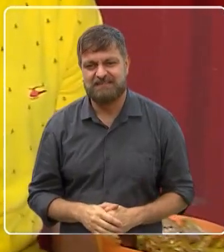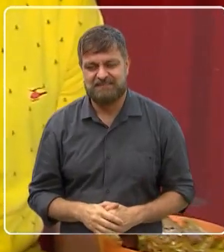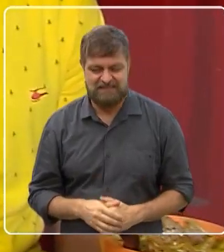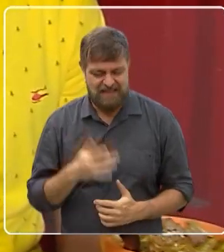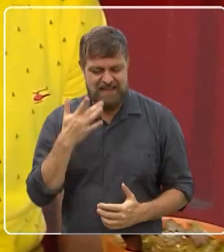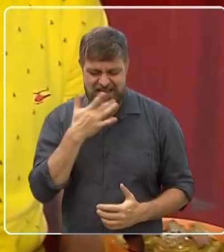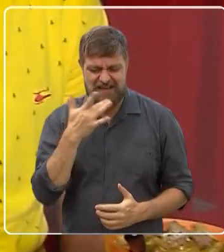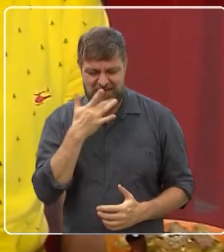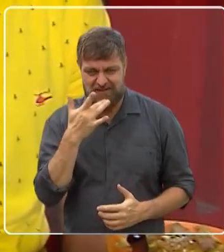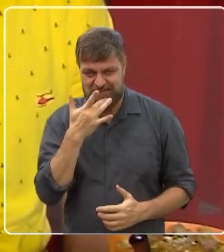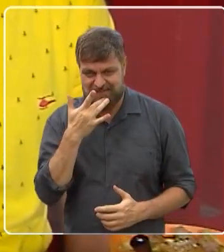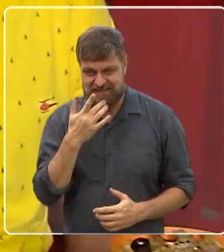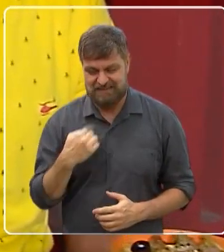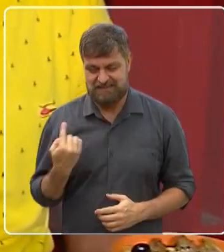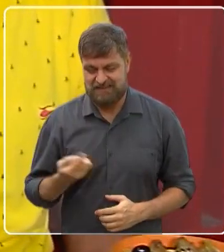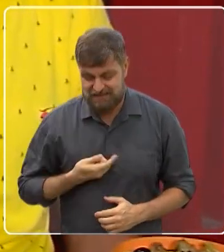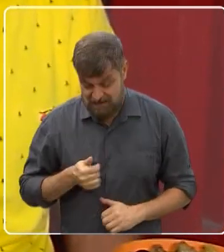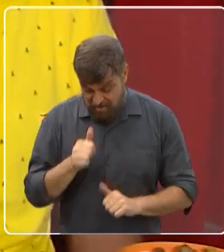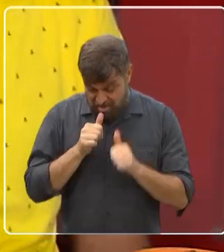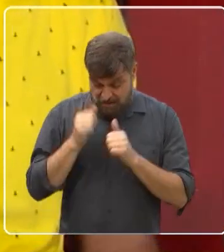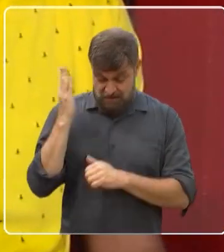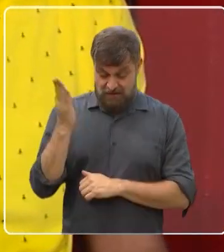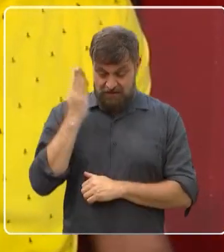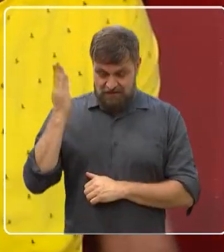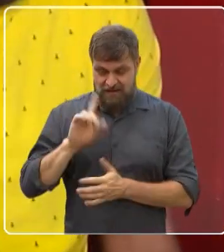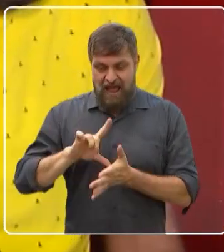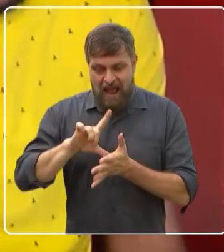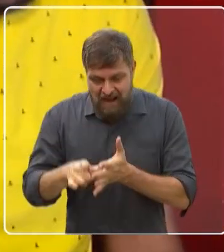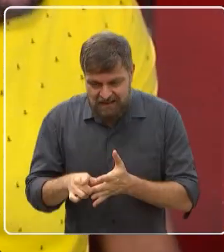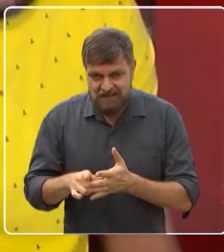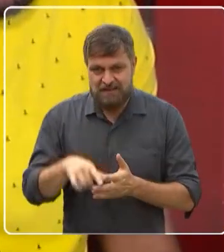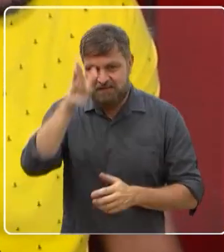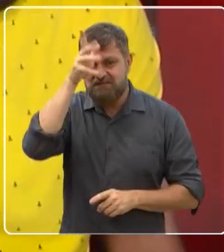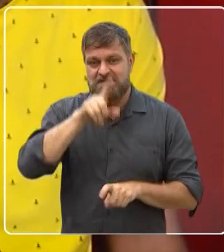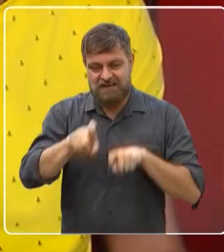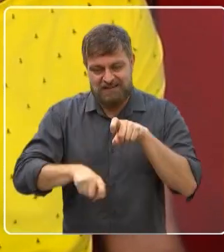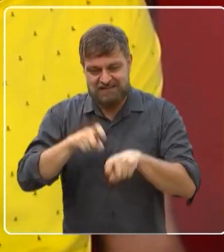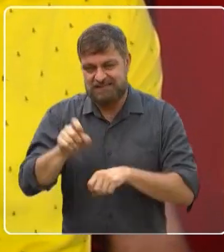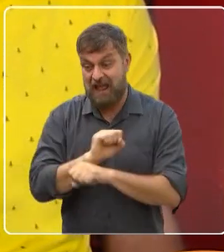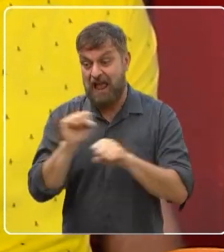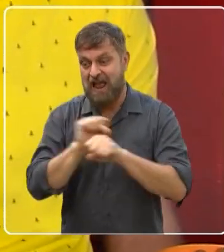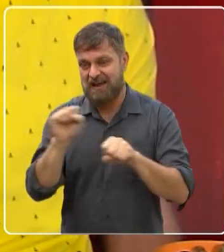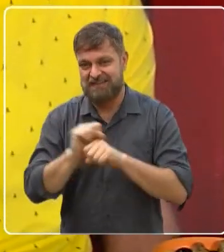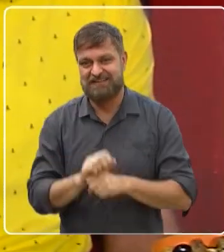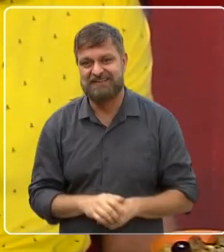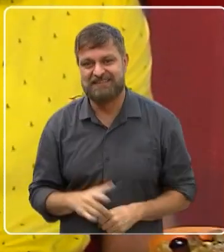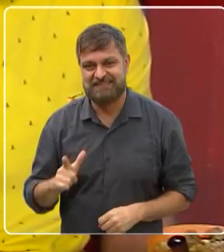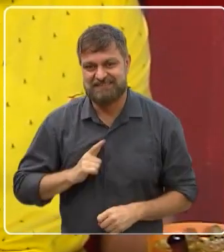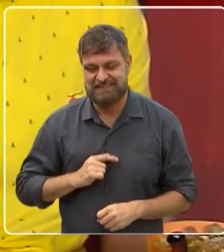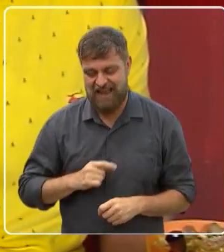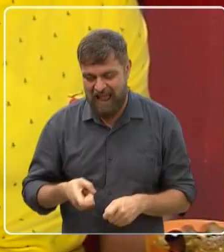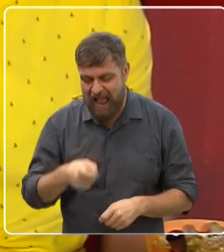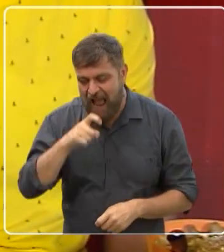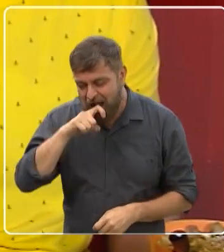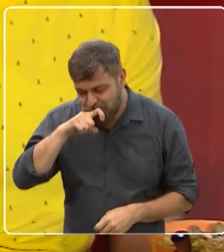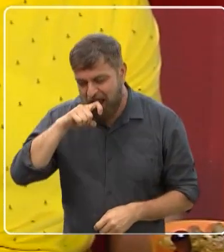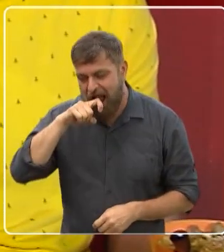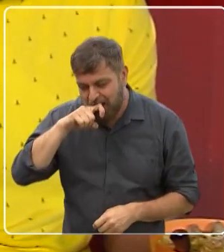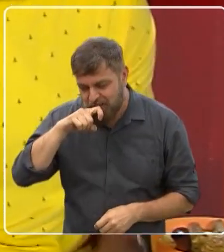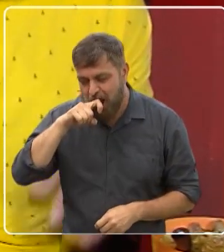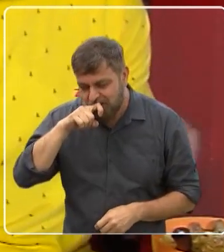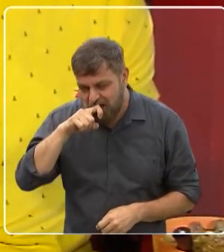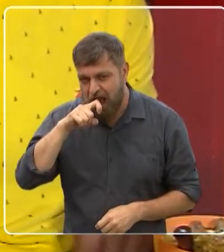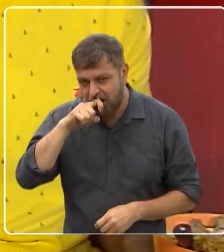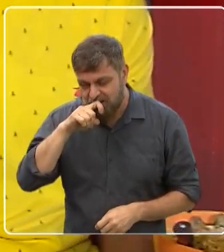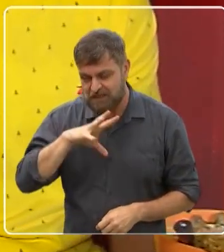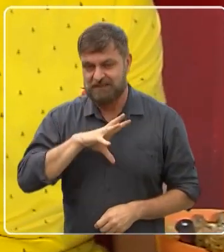gosto, né? Pra ressaca, principalmente, eu adoro. É gosto. Pé de frango não tem muito o que comer, mas você vai roendo ali. Eu